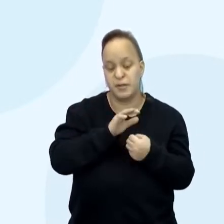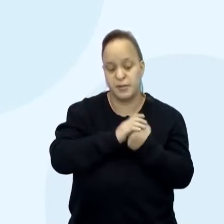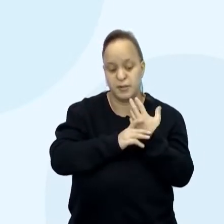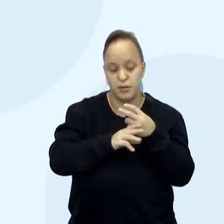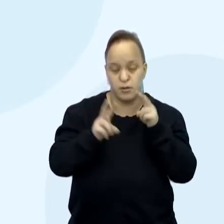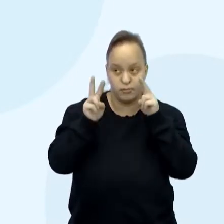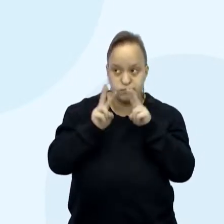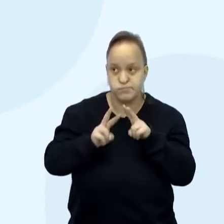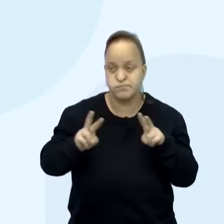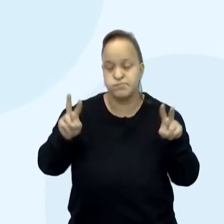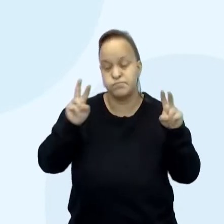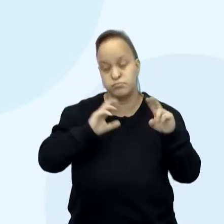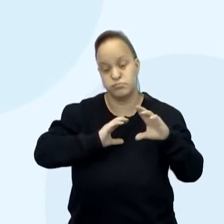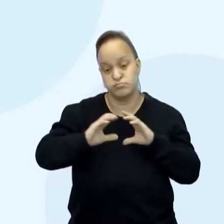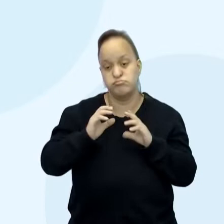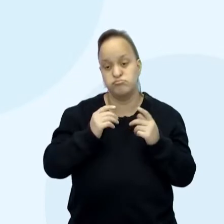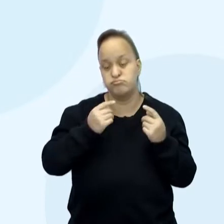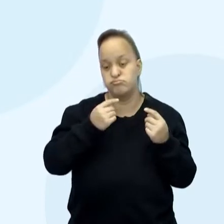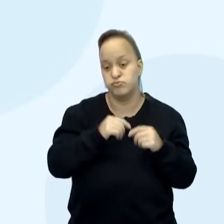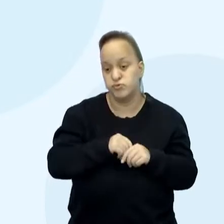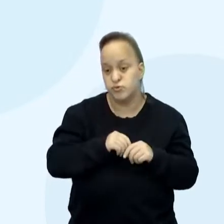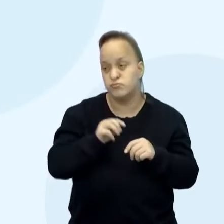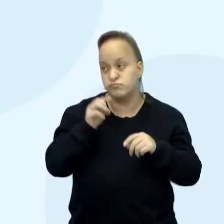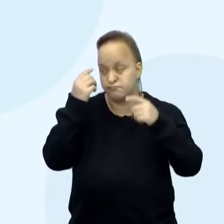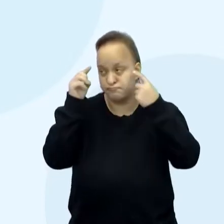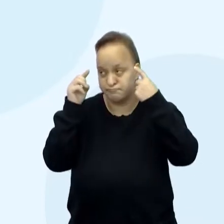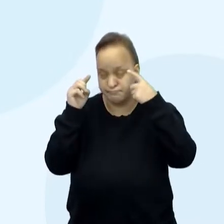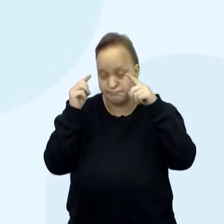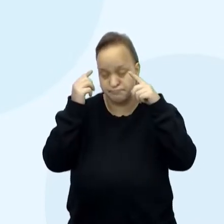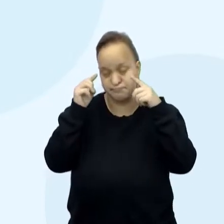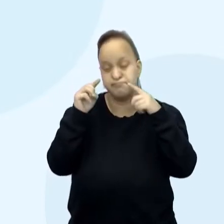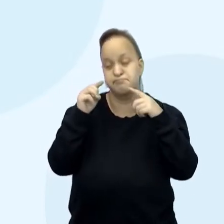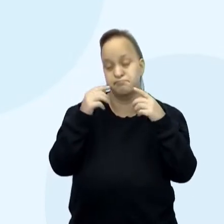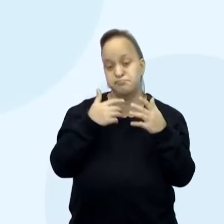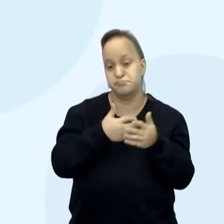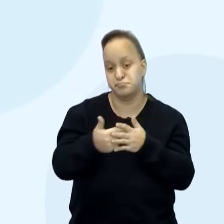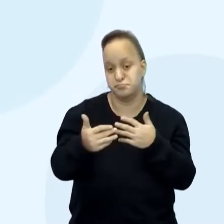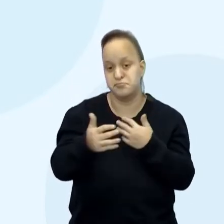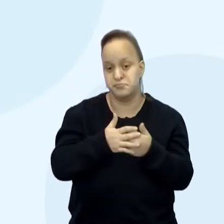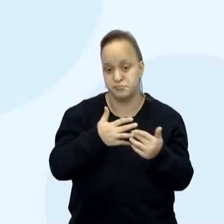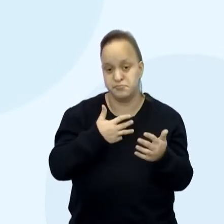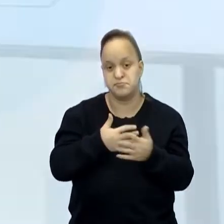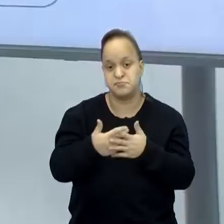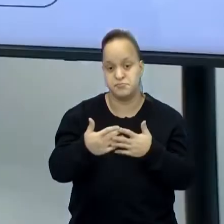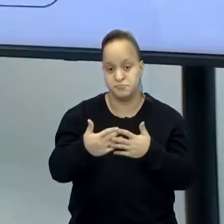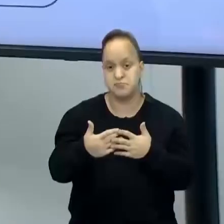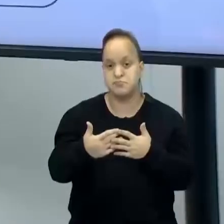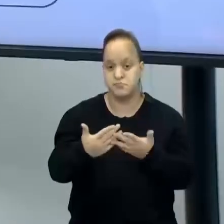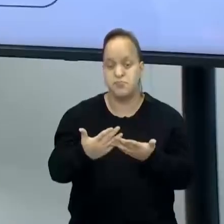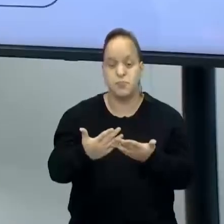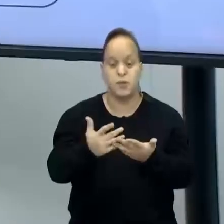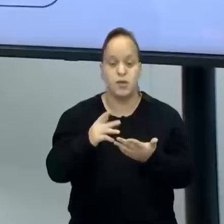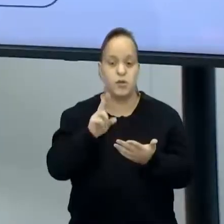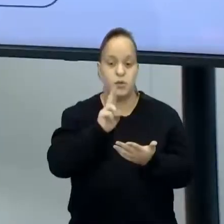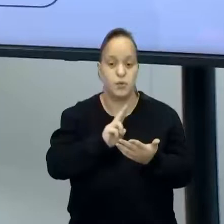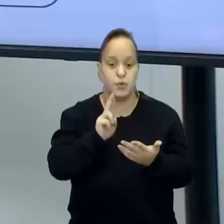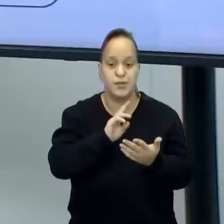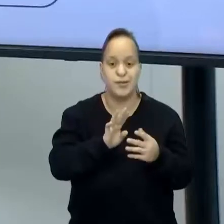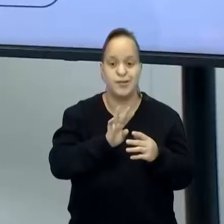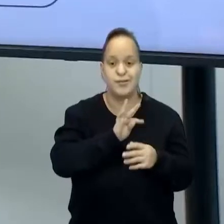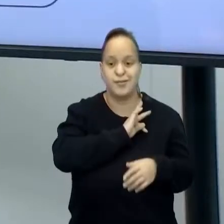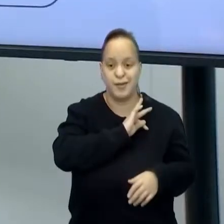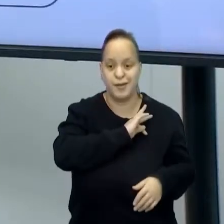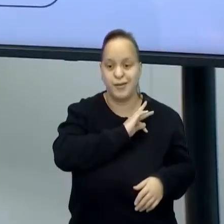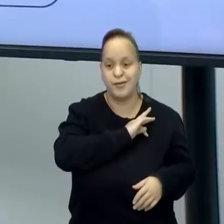E pode ser desse conceito, dessa ideia, através de técnicas já caracterizadas, né? Então, você tem ali